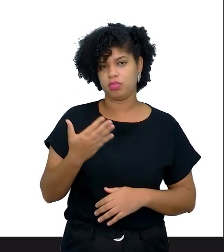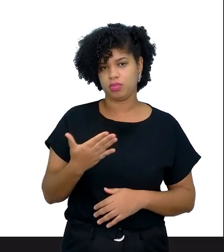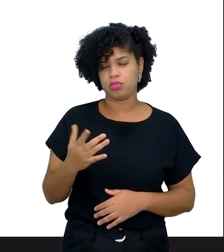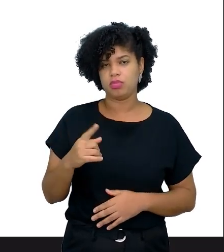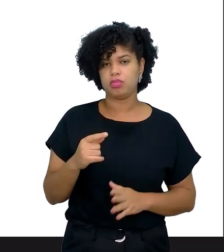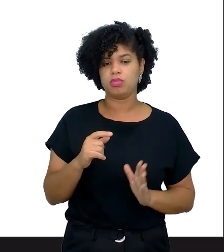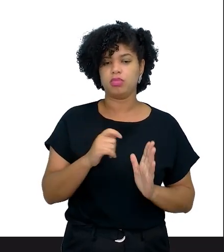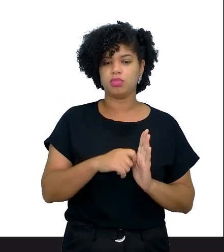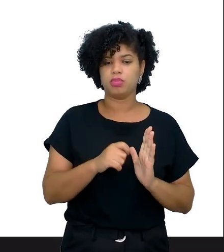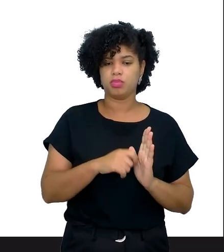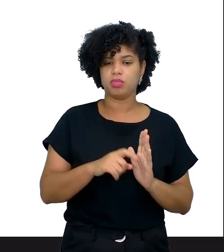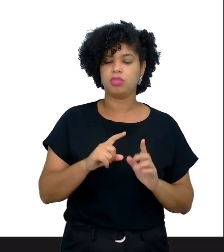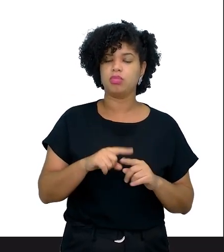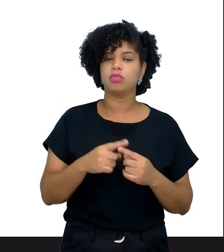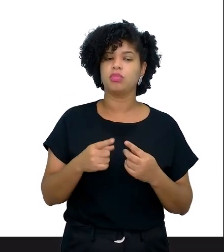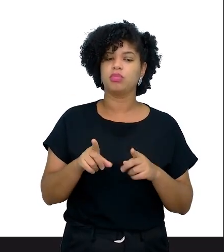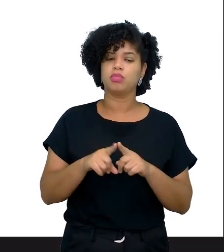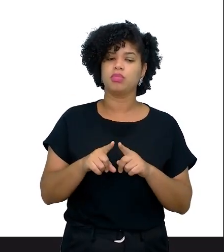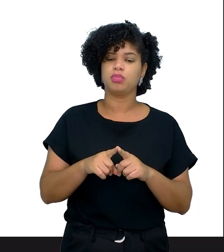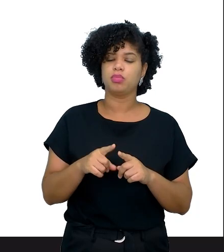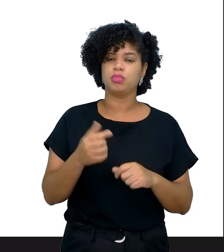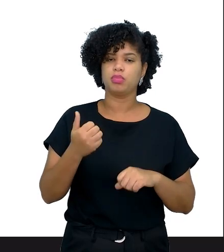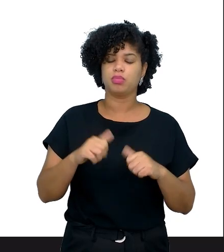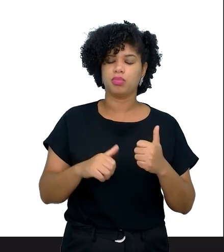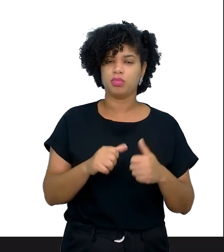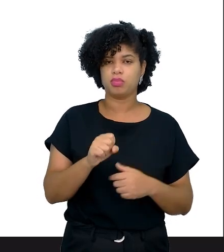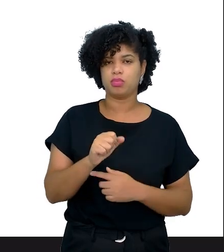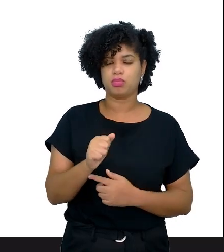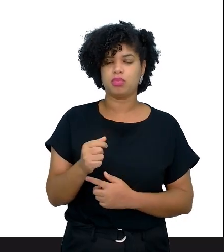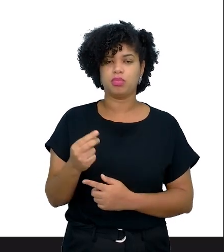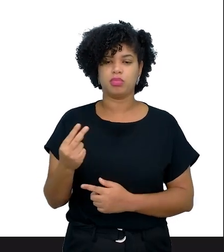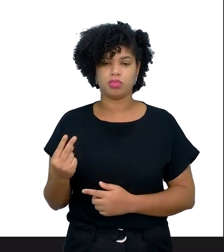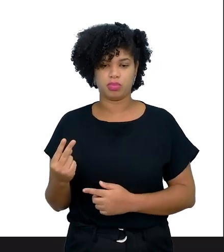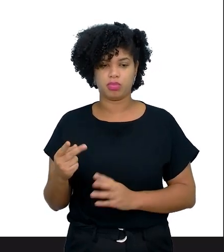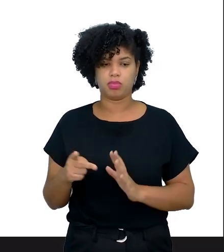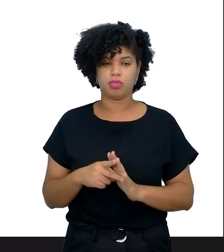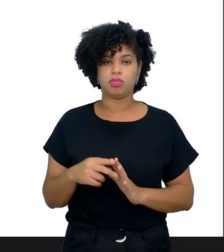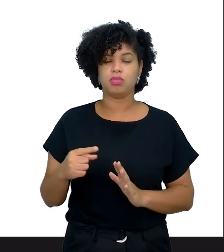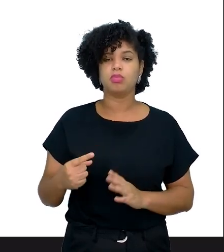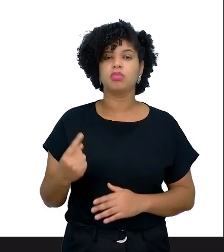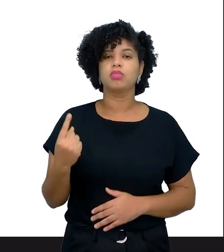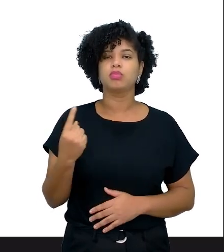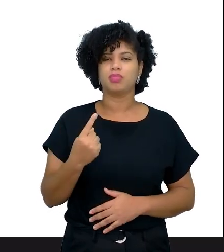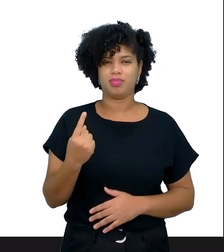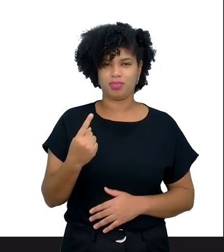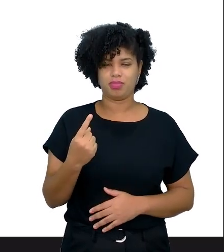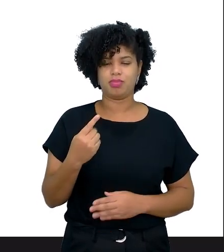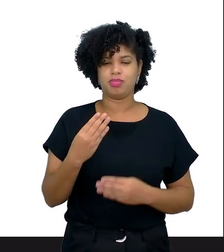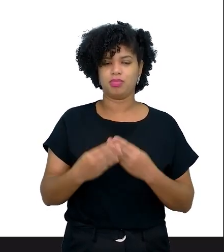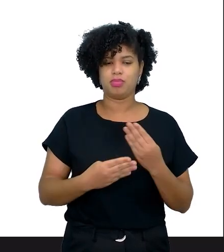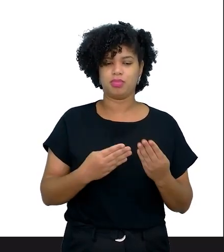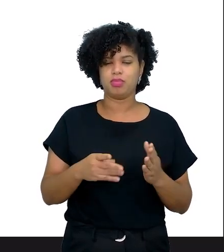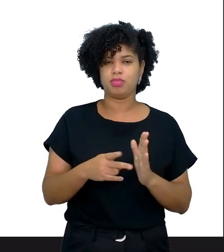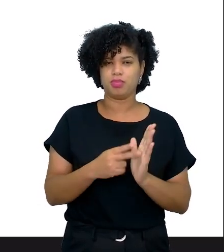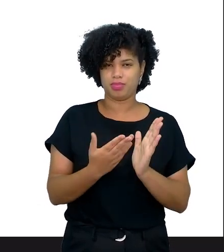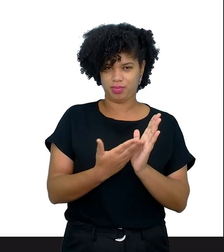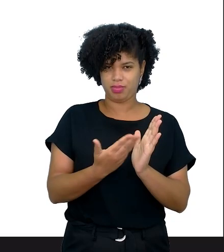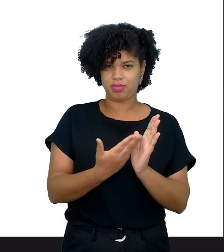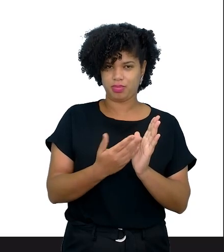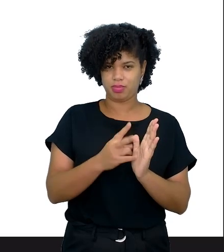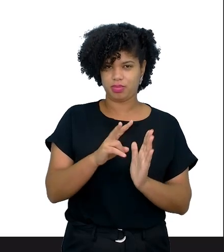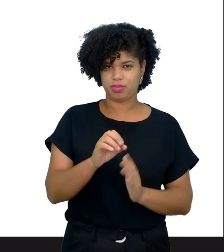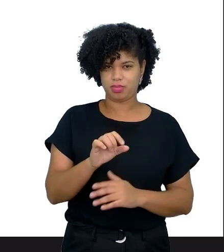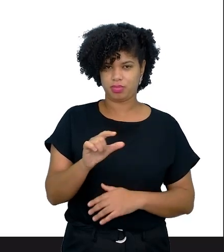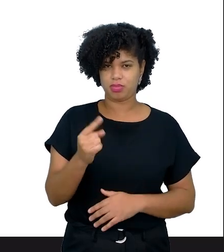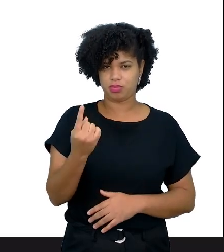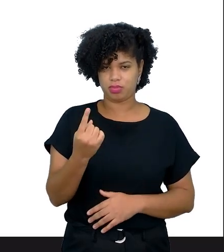escrita, mas analisando a sequência de atividade 2 do primeiro bimestre do Aprender Sempre, ou seja, do caderninho volume 1.